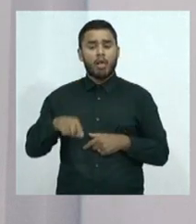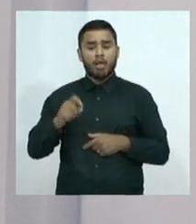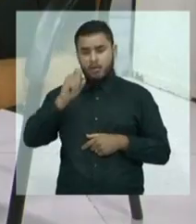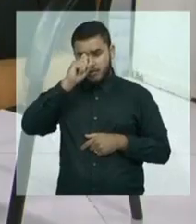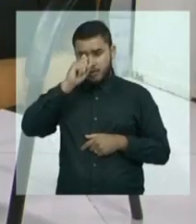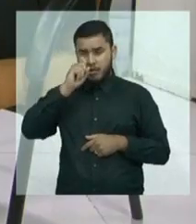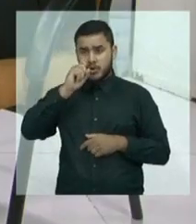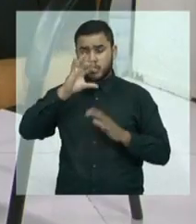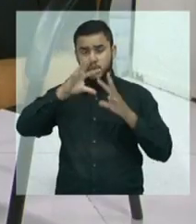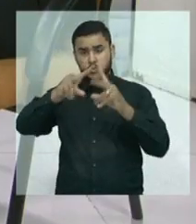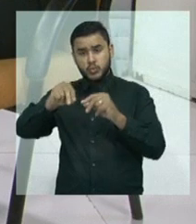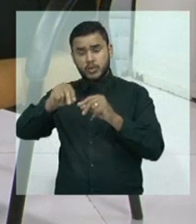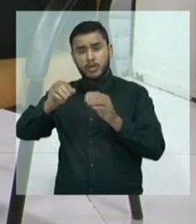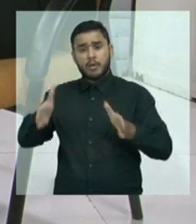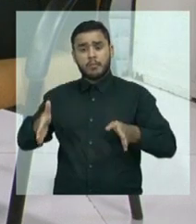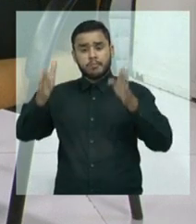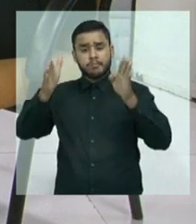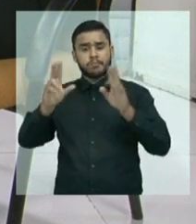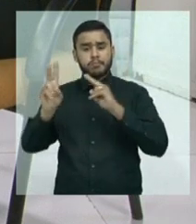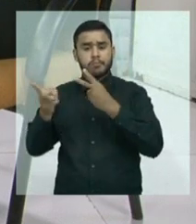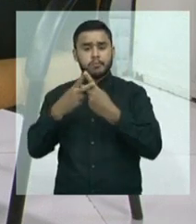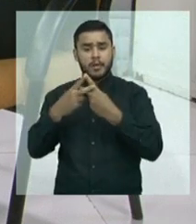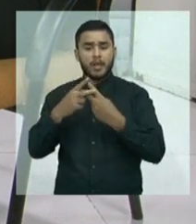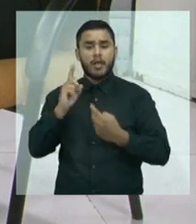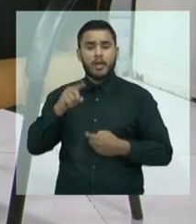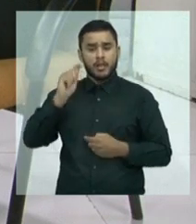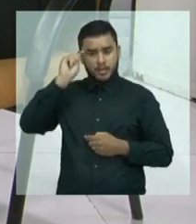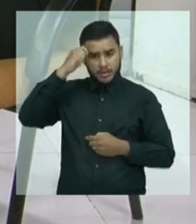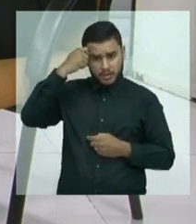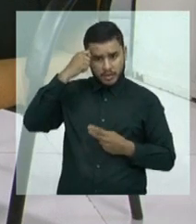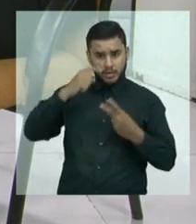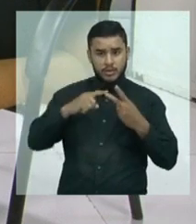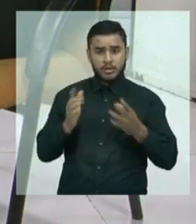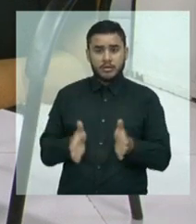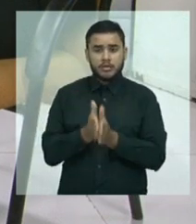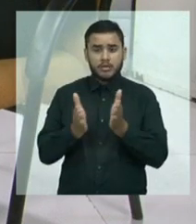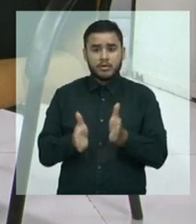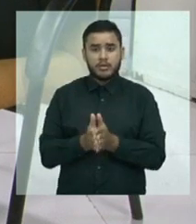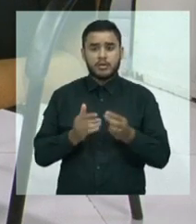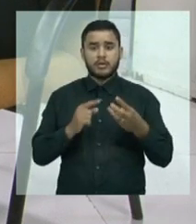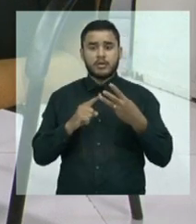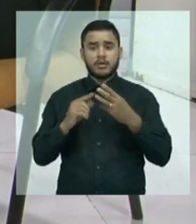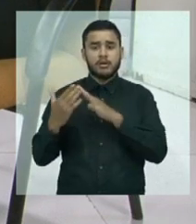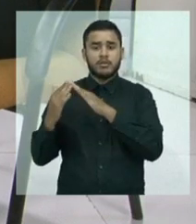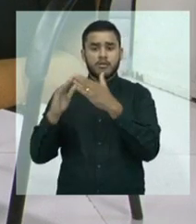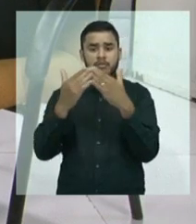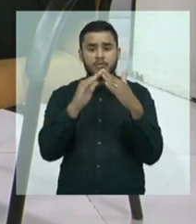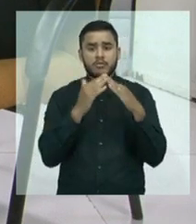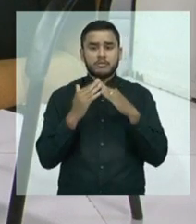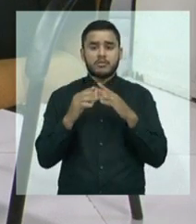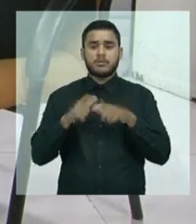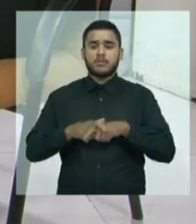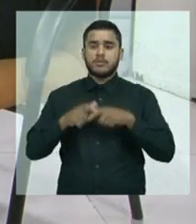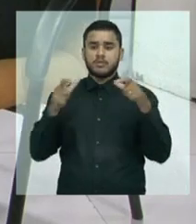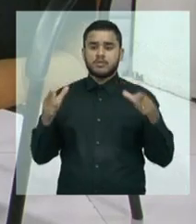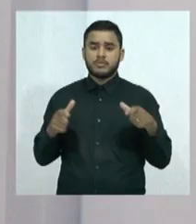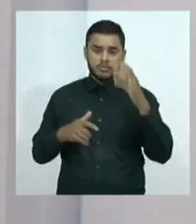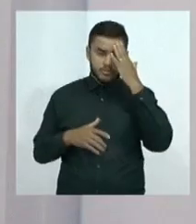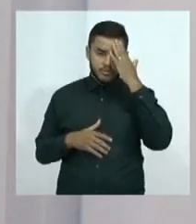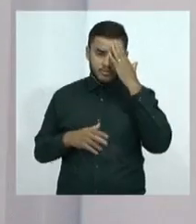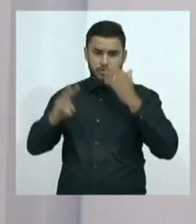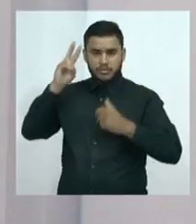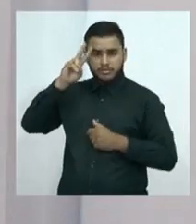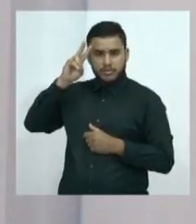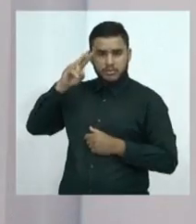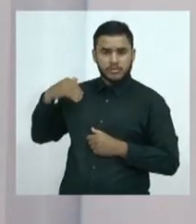Negros ou pardos. Negros ou pardos, né. Que a maioria... Preto, pobre e favelado. Infelizmente, é a maioria que é um reflexo histórico,